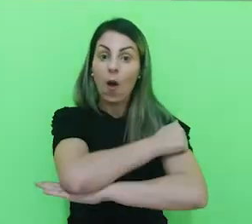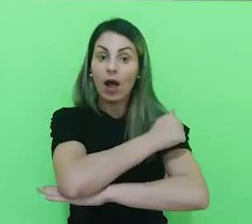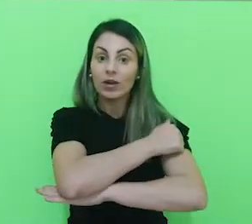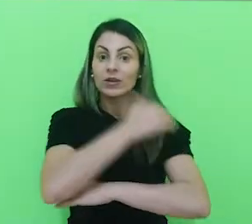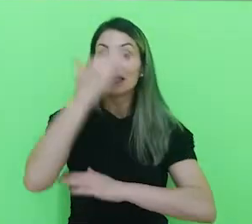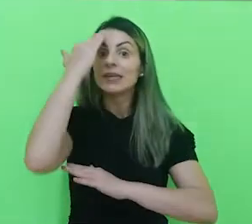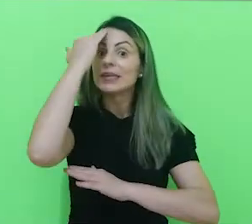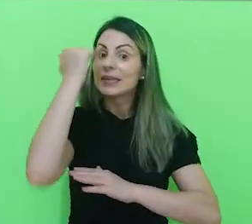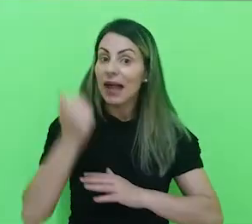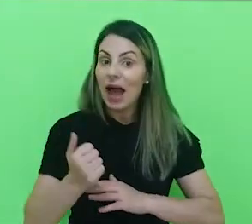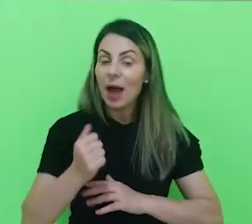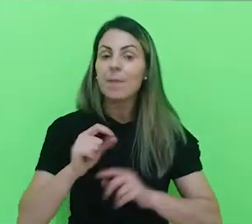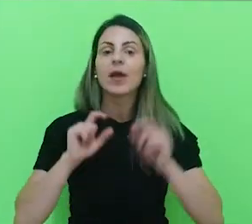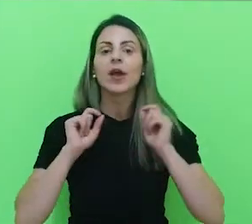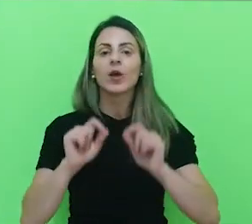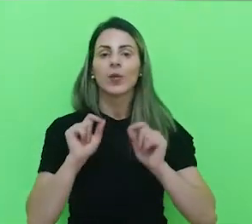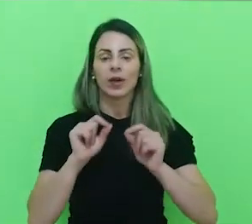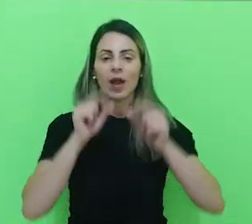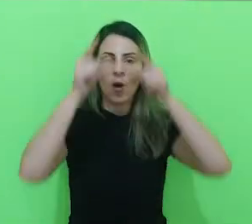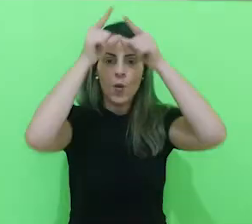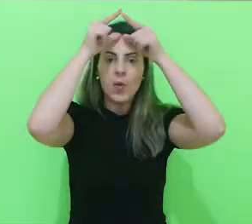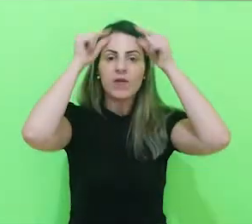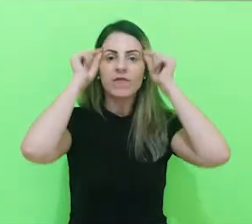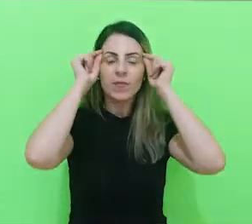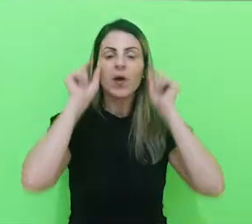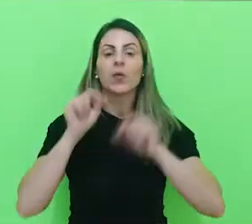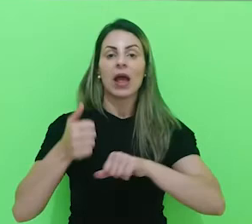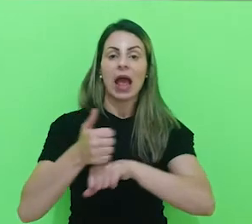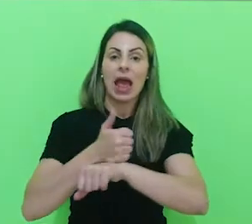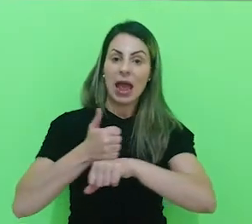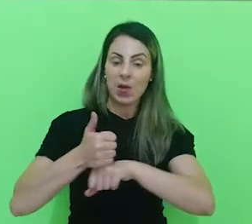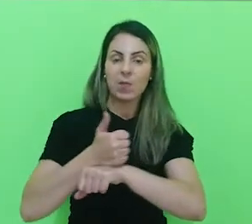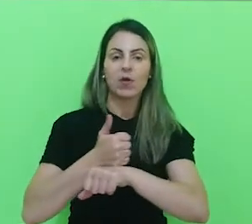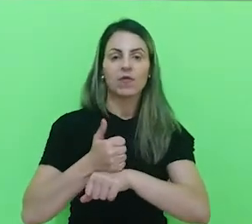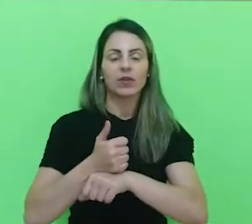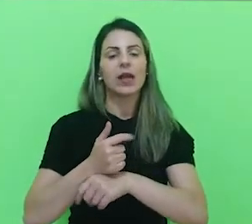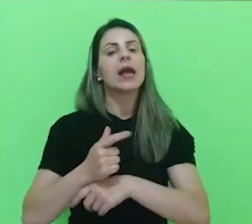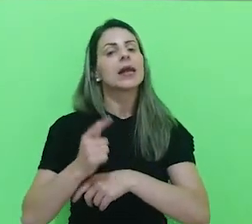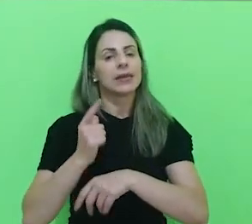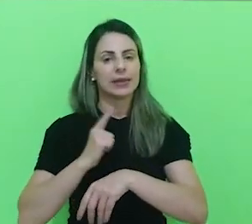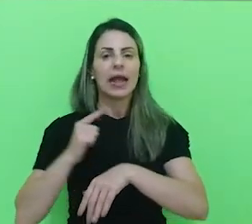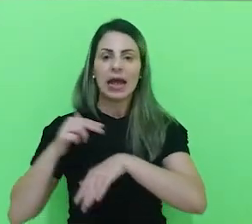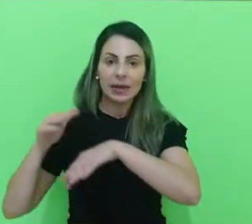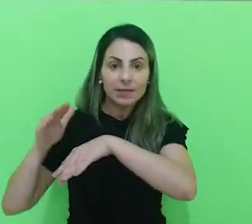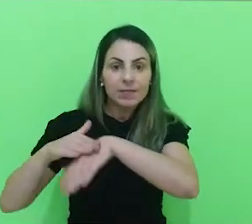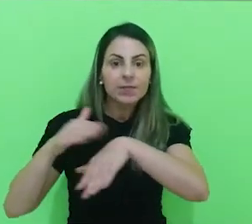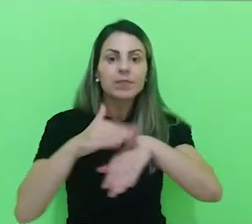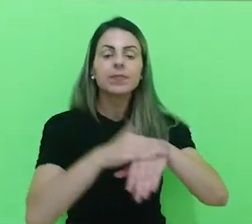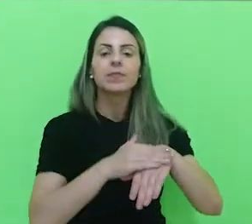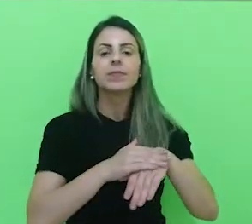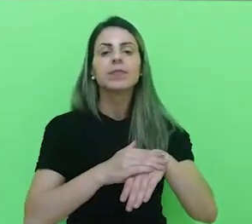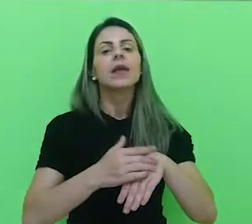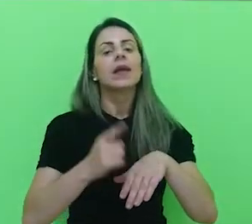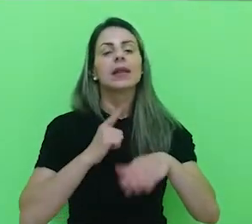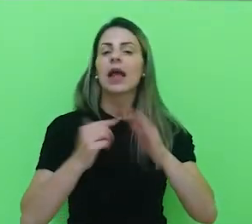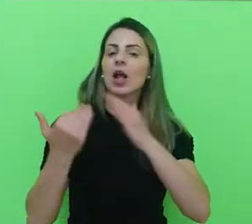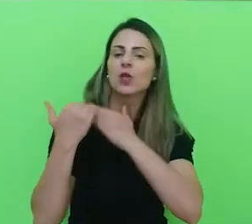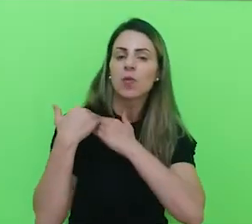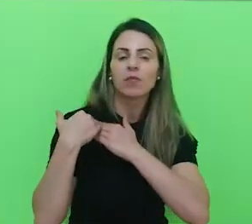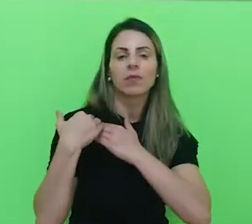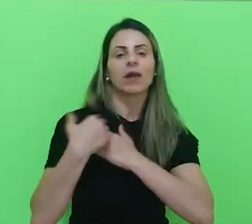ele saiba que o enfermeiro, ele é um profissional que tem autonomia e que ele responde